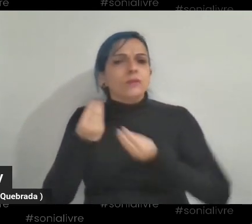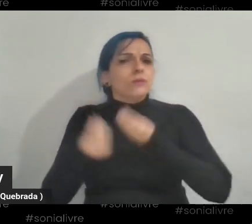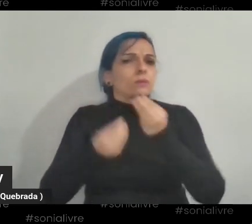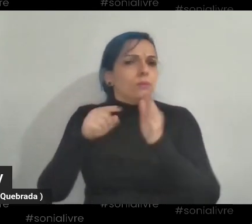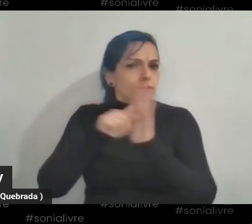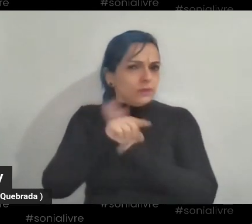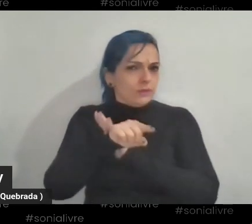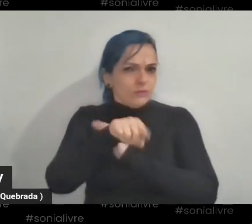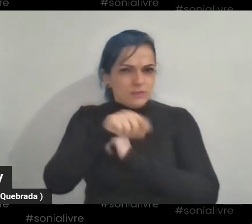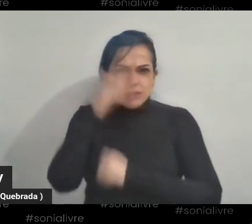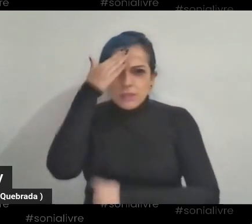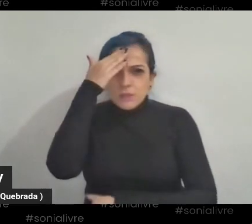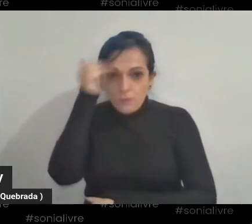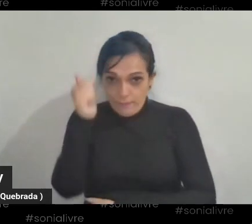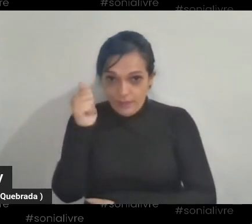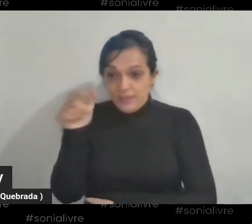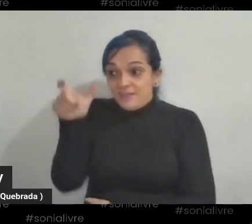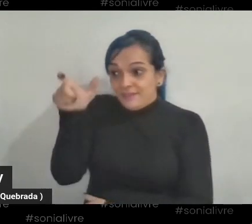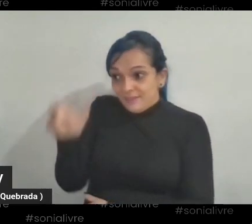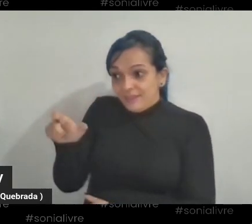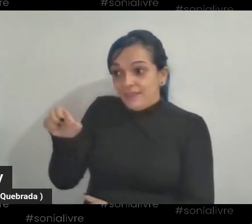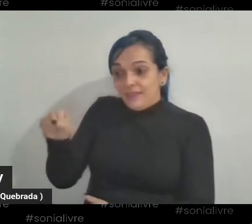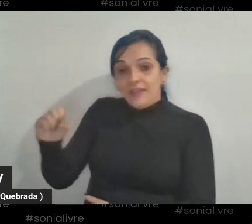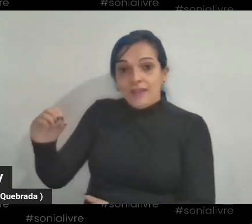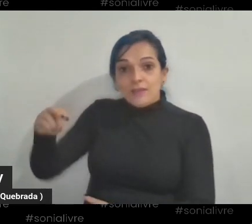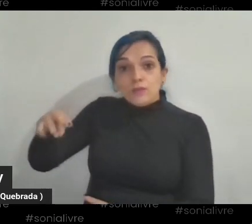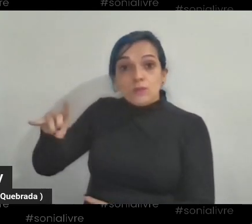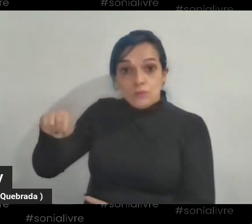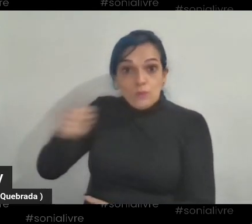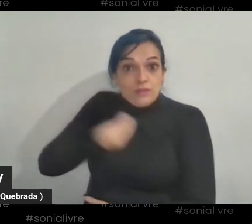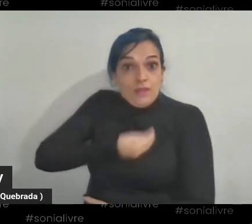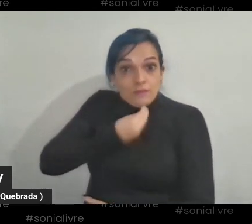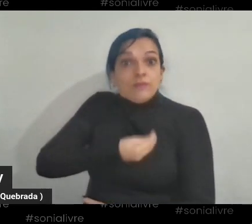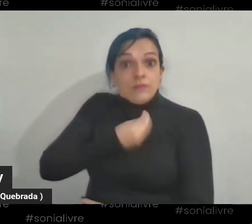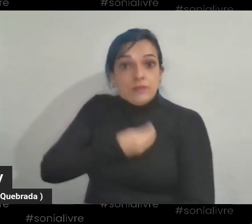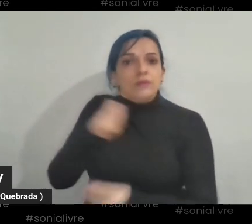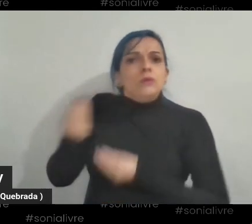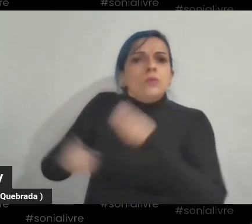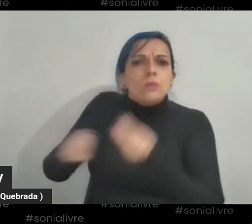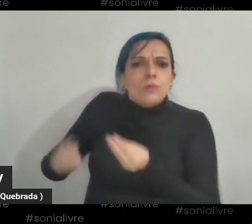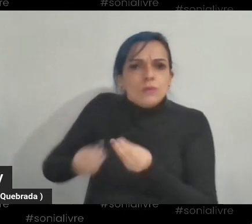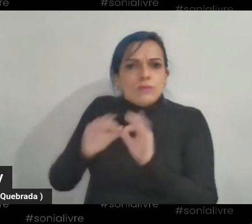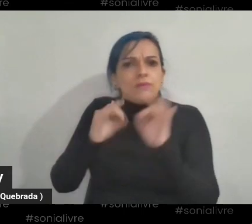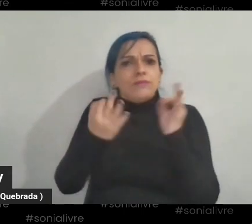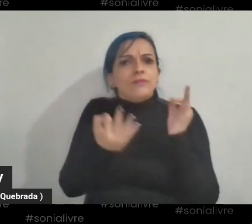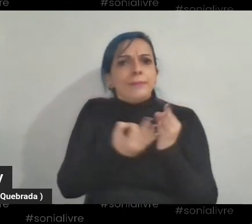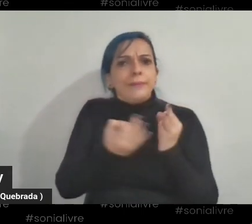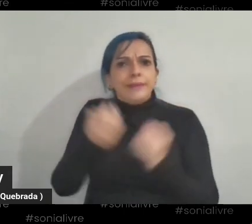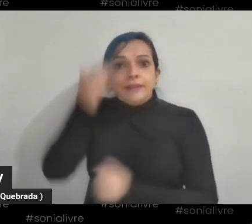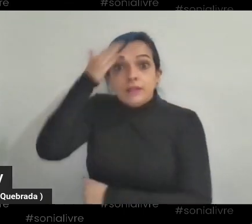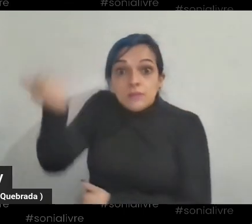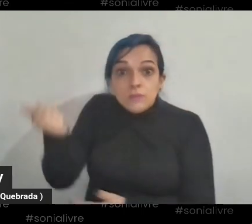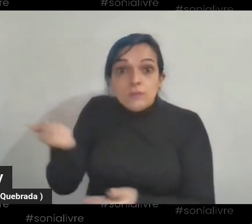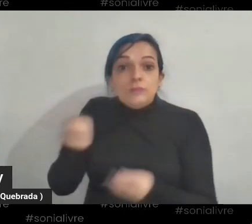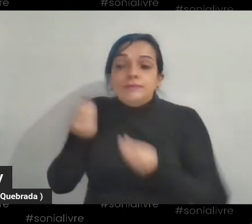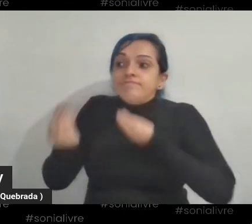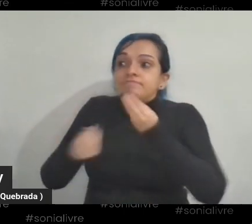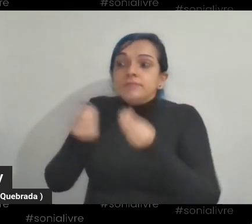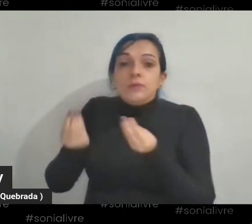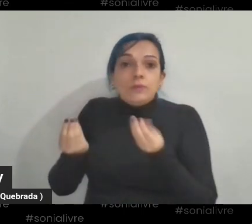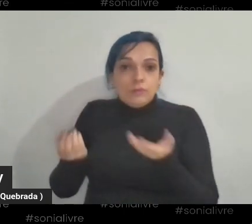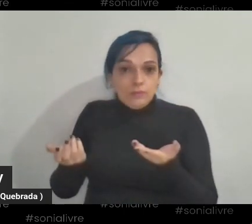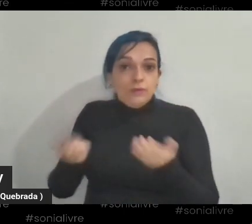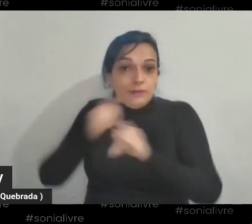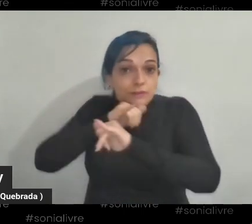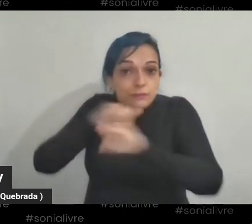a Sônia existia? Como é que foi isso para a família de vocês? Como é que tem sido essa contínua